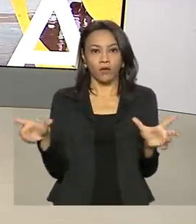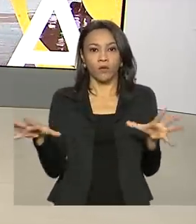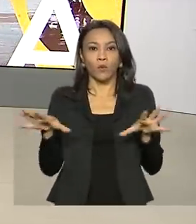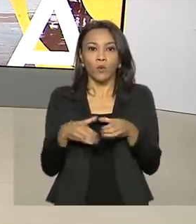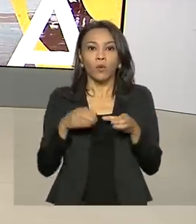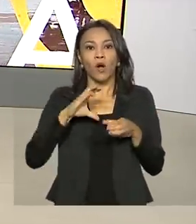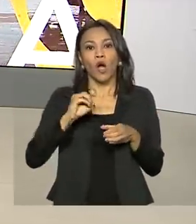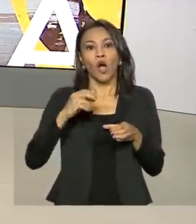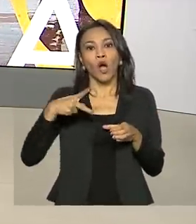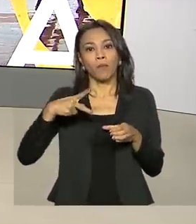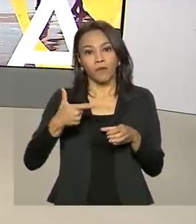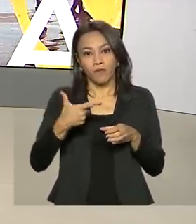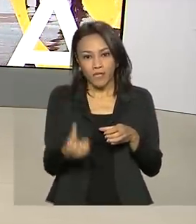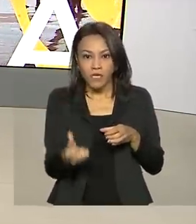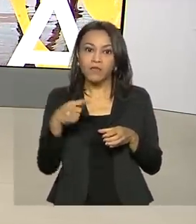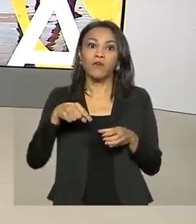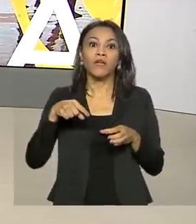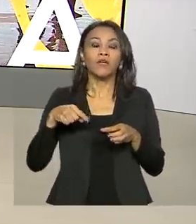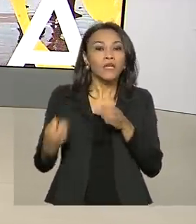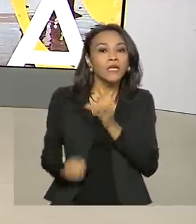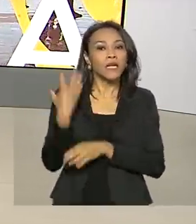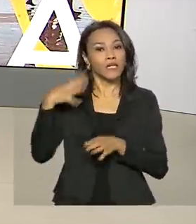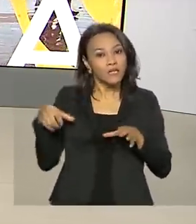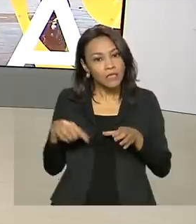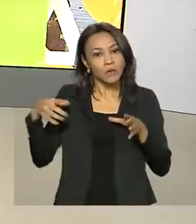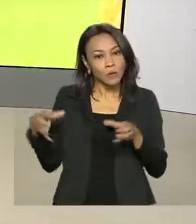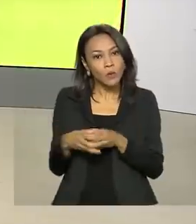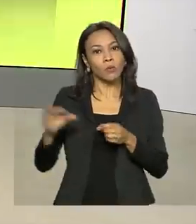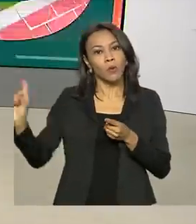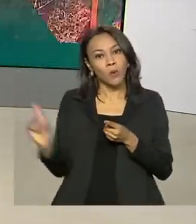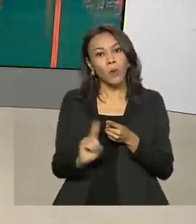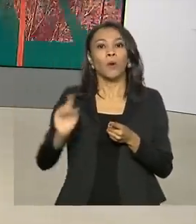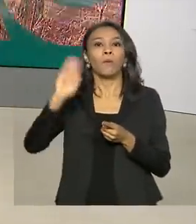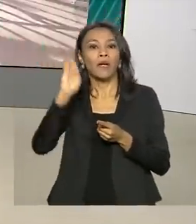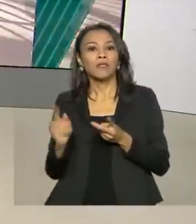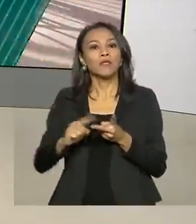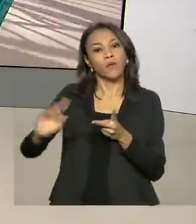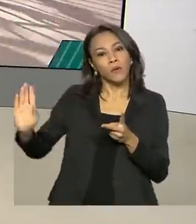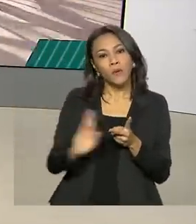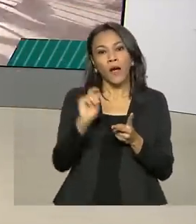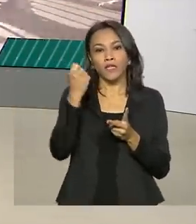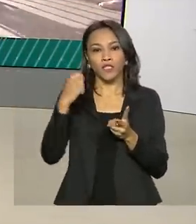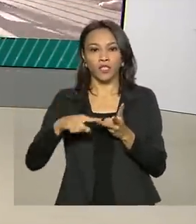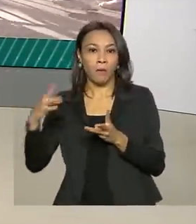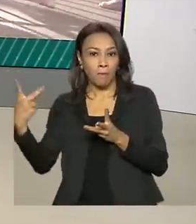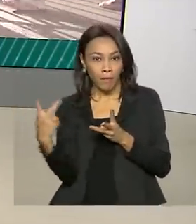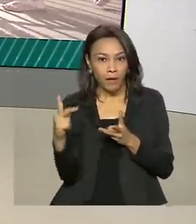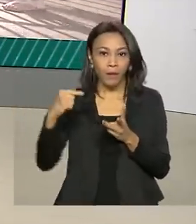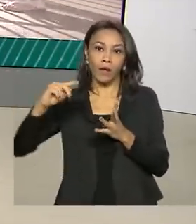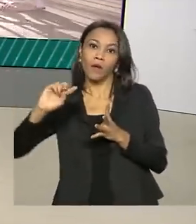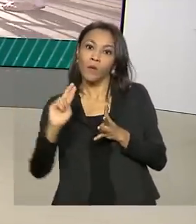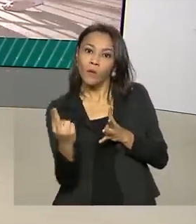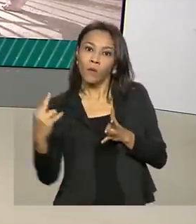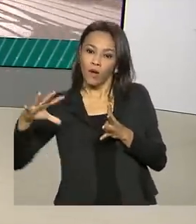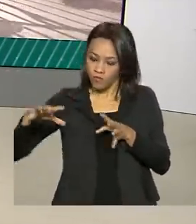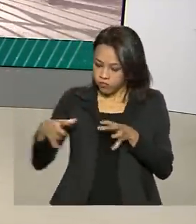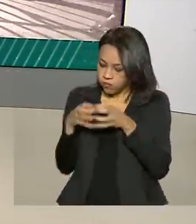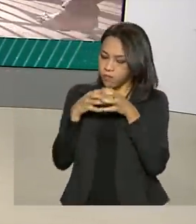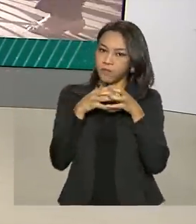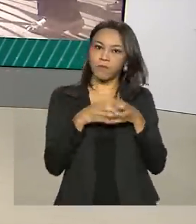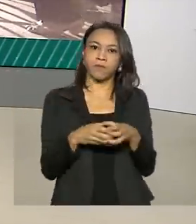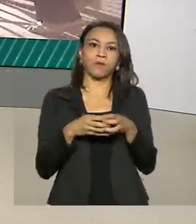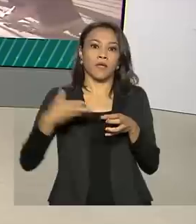negociador sobre mudança do clima, integrado por Brasil, Argentina, Paraguai e Uruguai. Segundo o Ministério das Relações